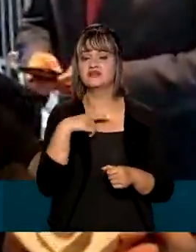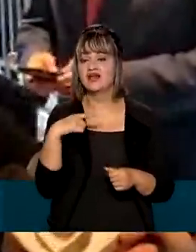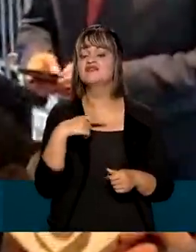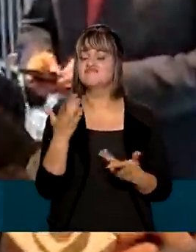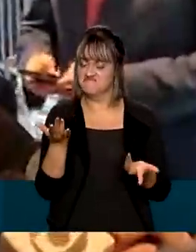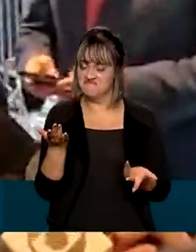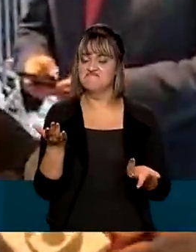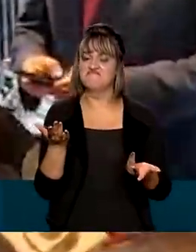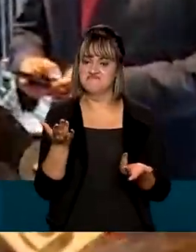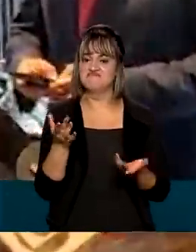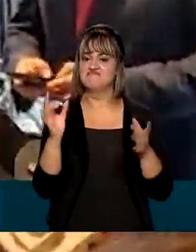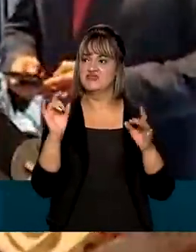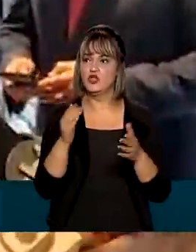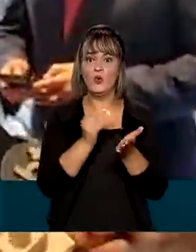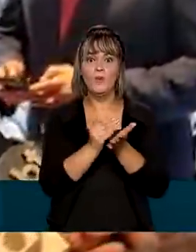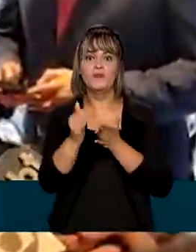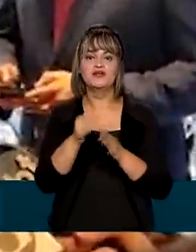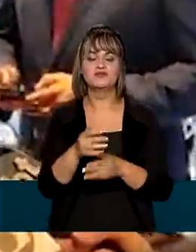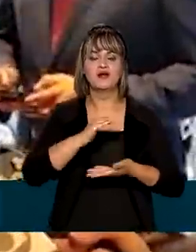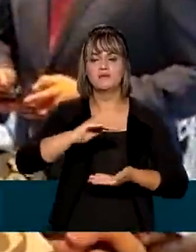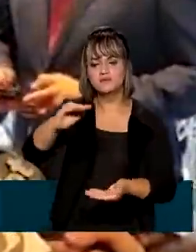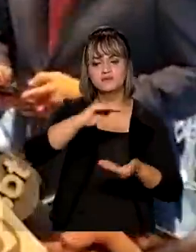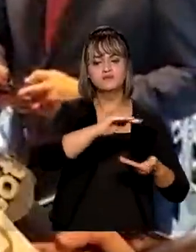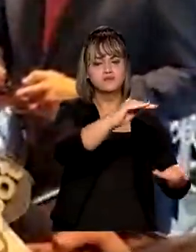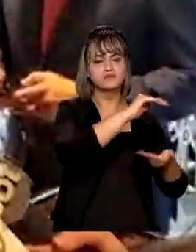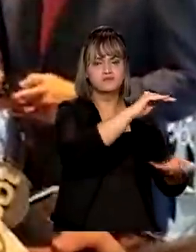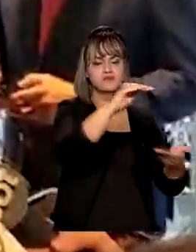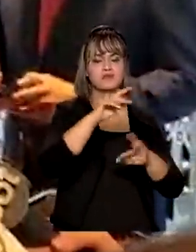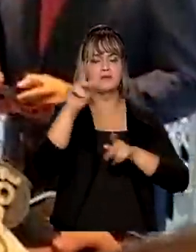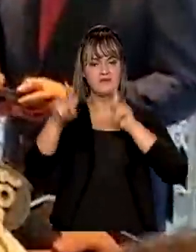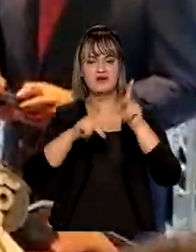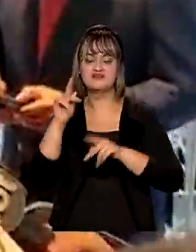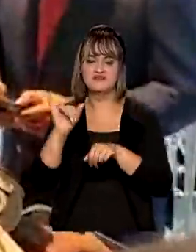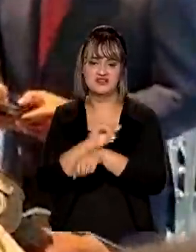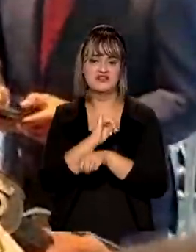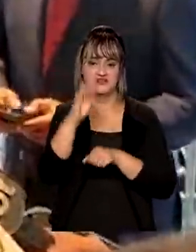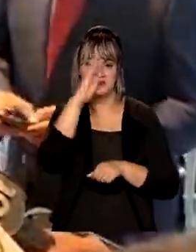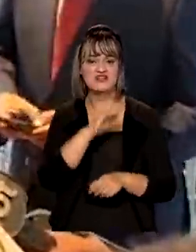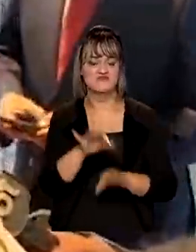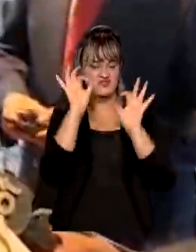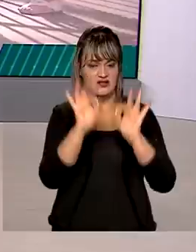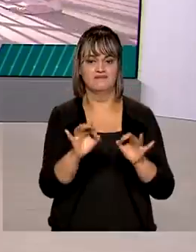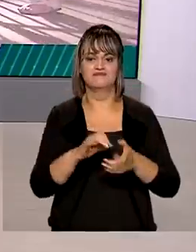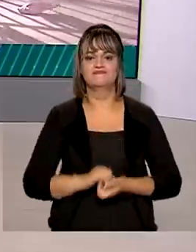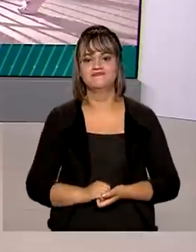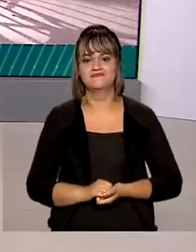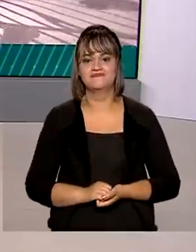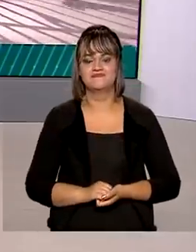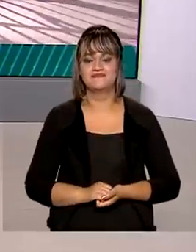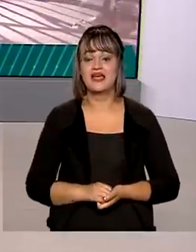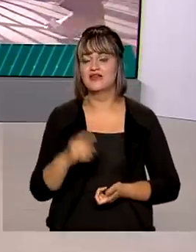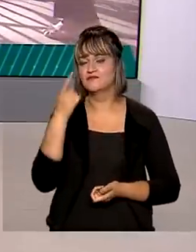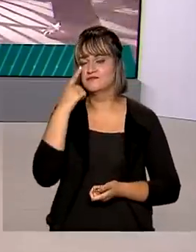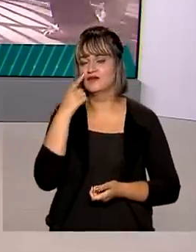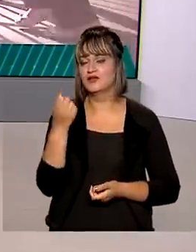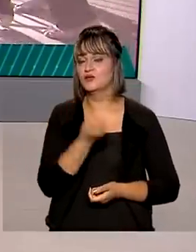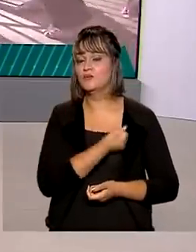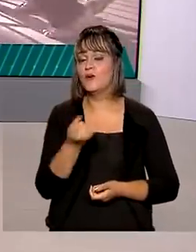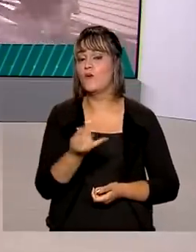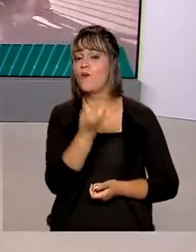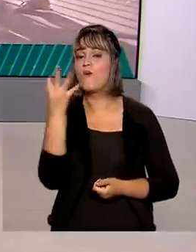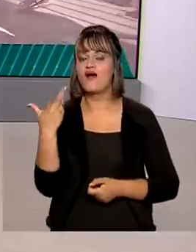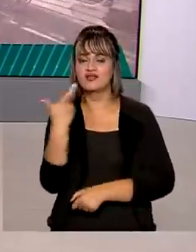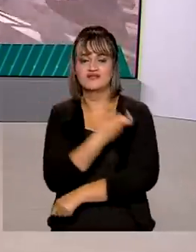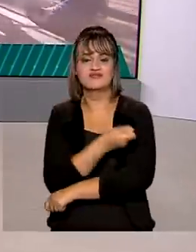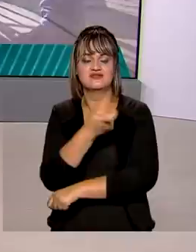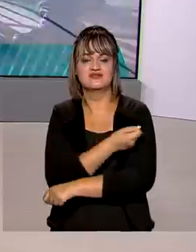Brasil adotou desde o começo para distribuir vacina com a sua população foi acertada. Vamos ver os números exatos